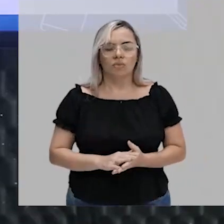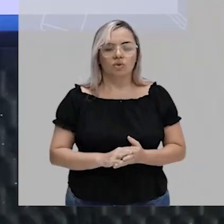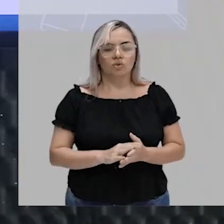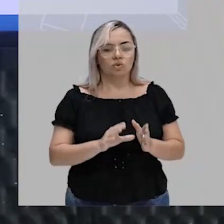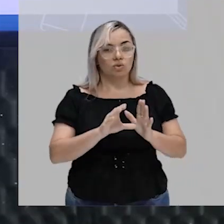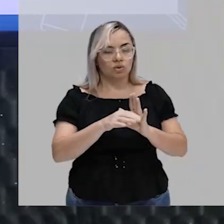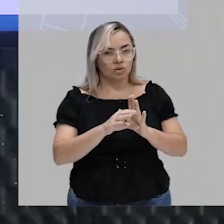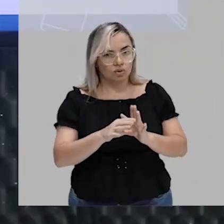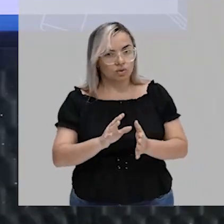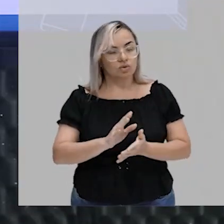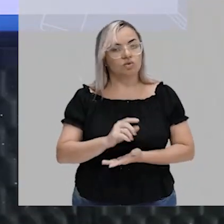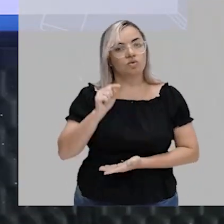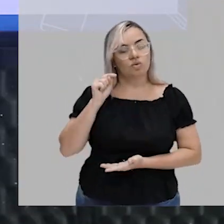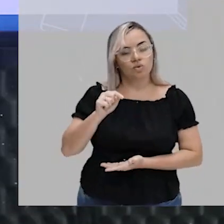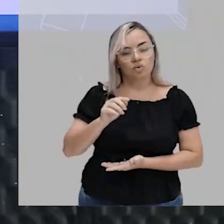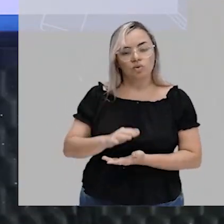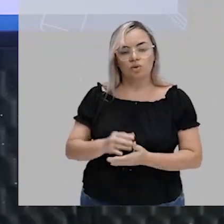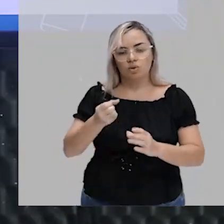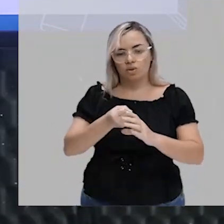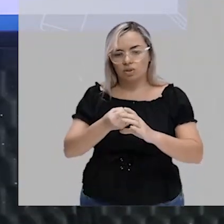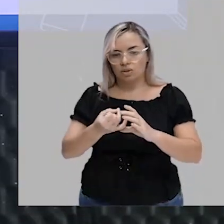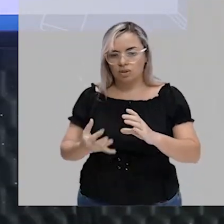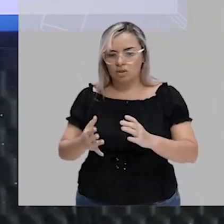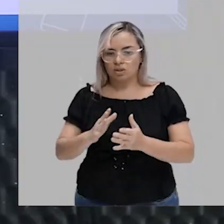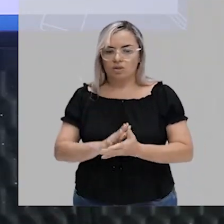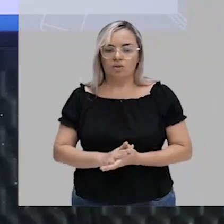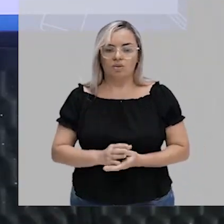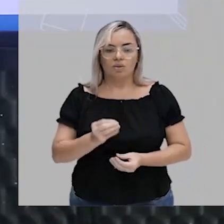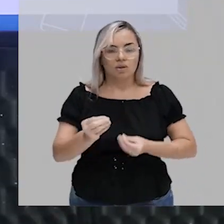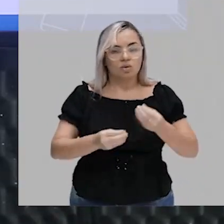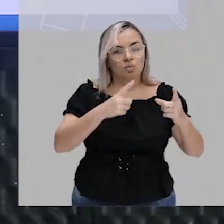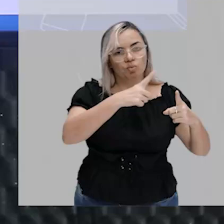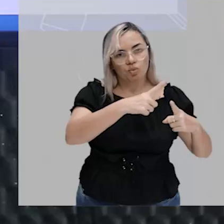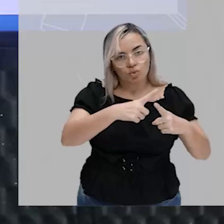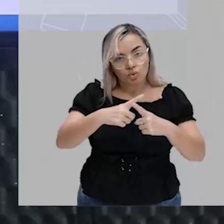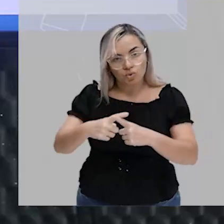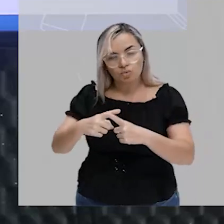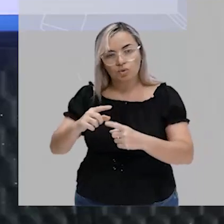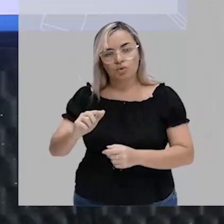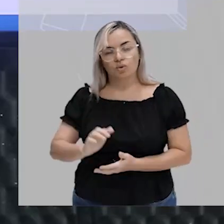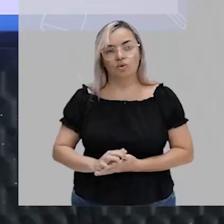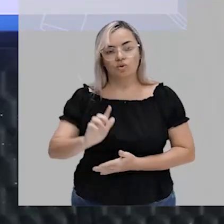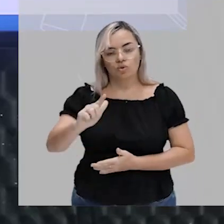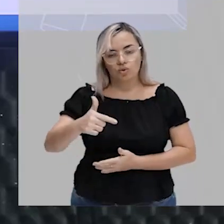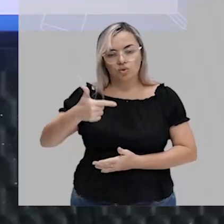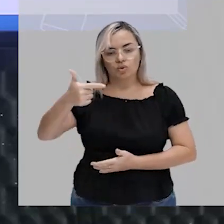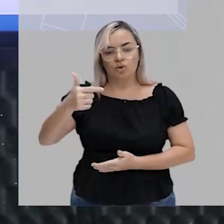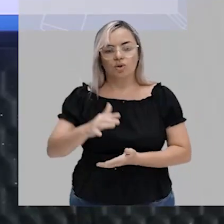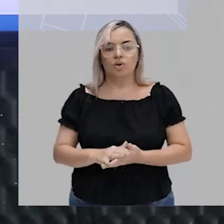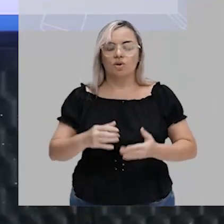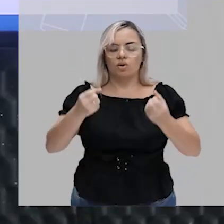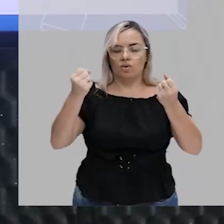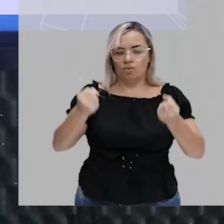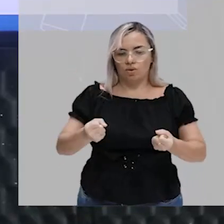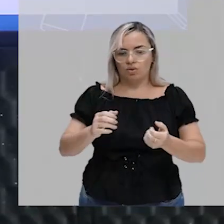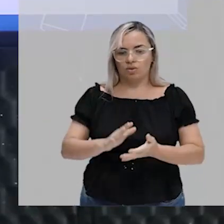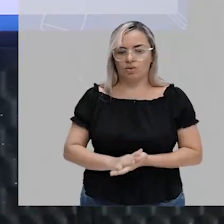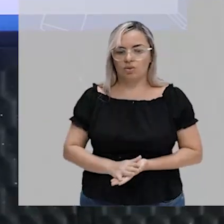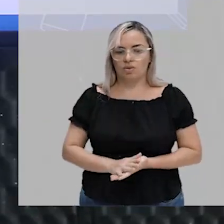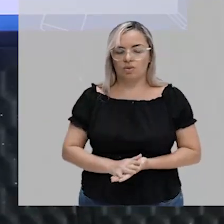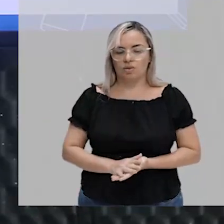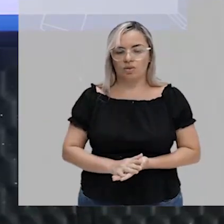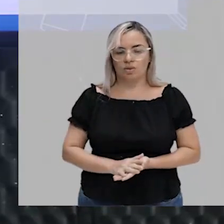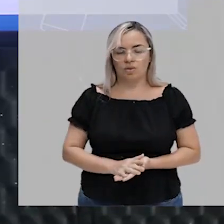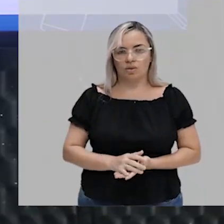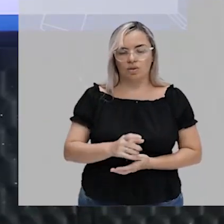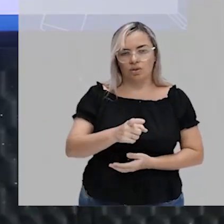números pares, eu tenho múltiplos de 2, tá? Então, eu posso, inclusive, dizer, né, dessa forma aqui, ó. X,